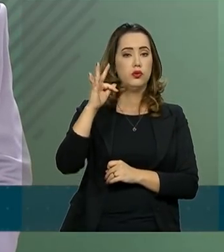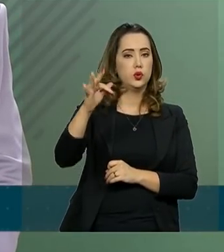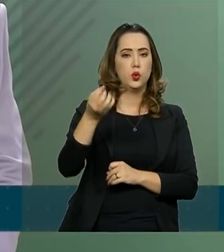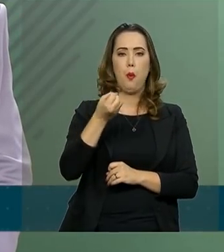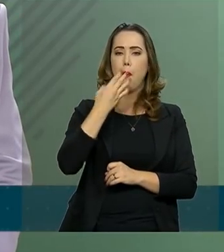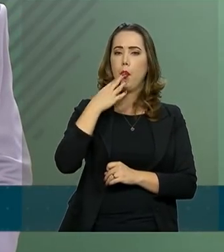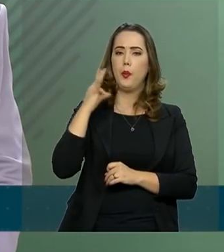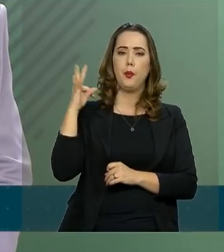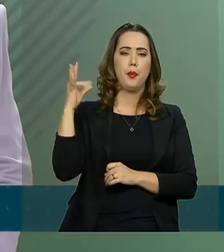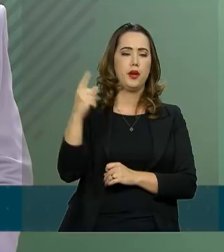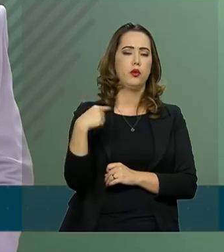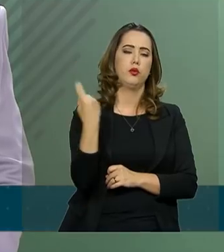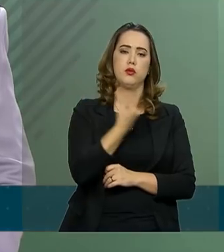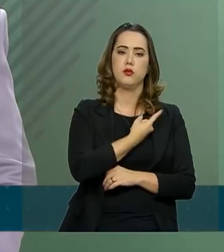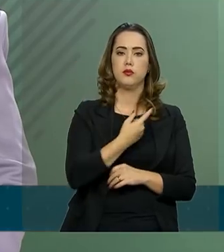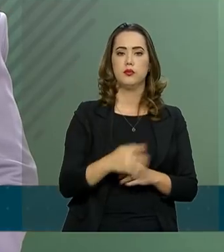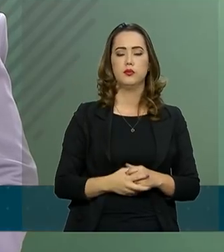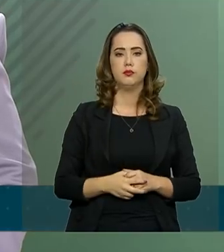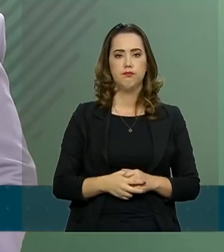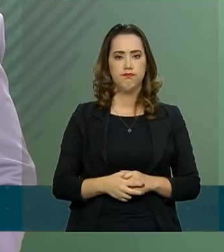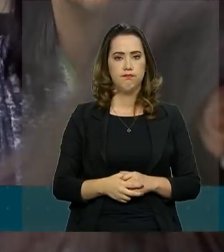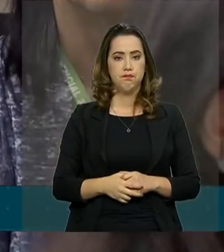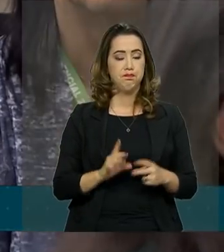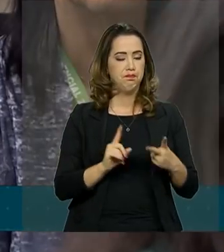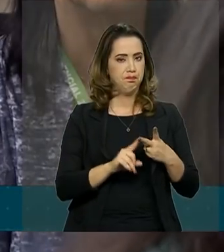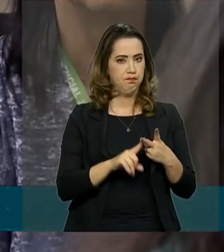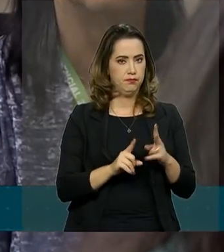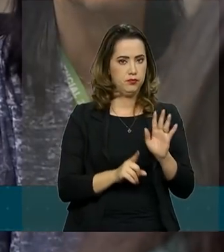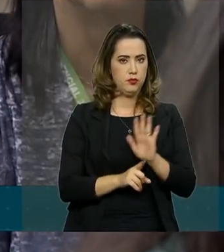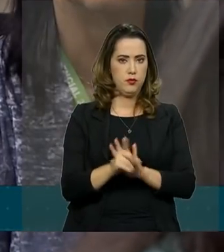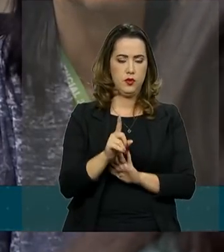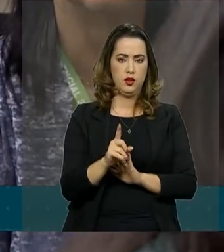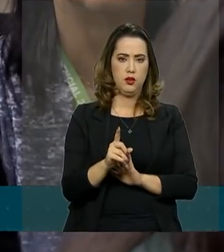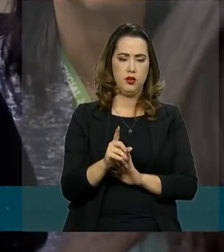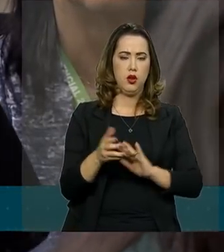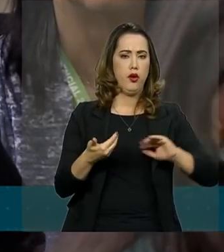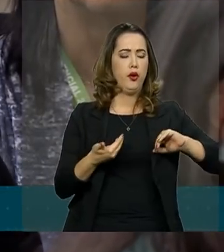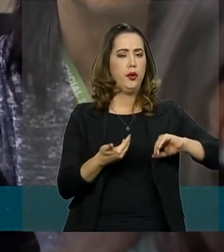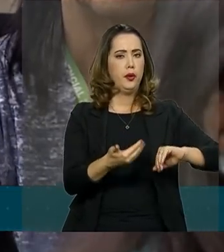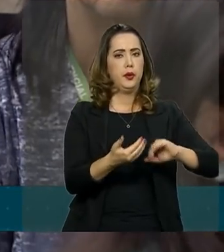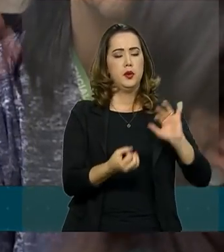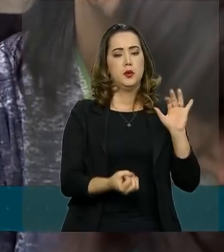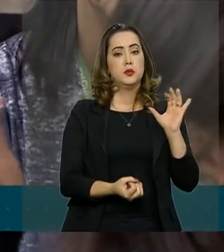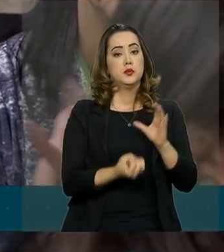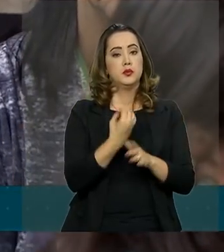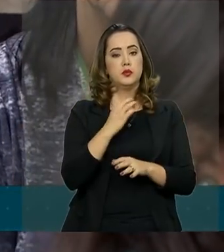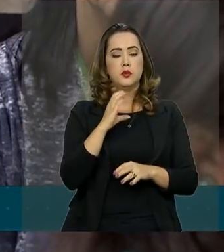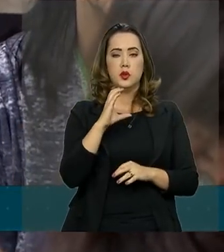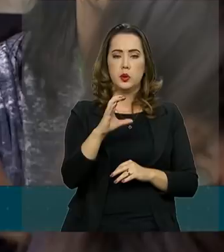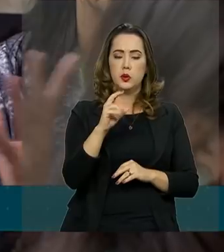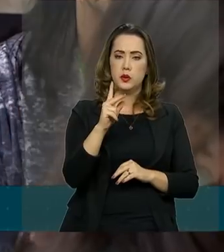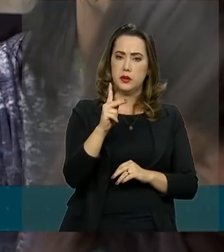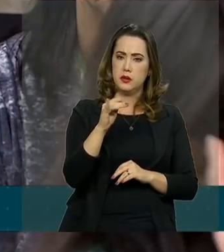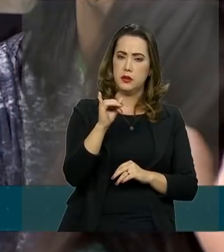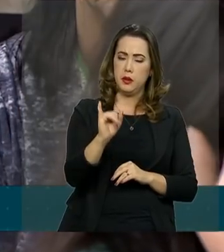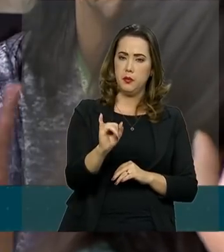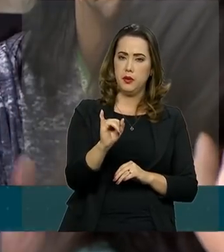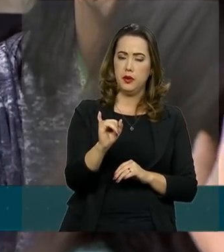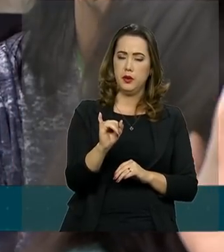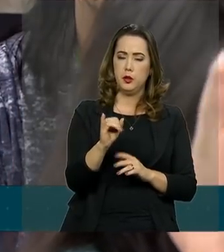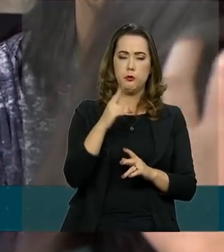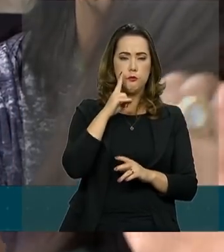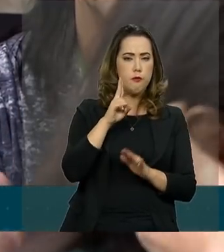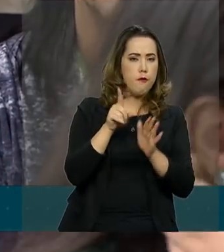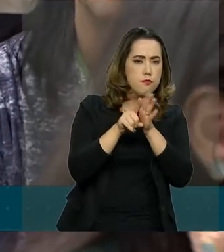bem-estar social para todos nós. E a segunda é que o Congresso acabou de criar uma CPI que vai investigar, entre outras coisas, ataques